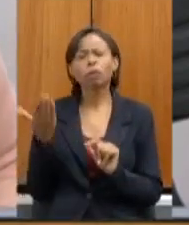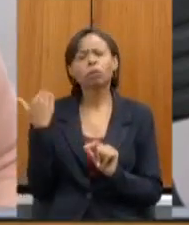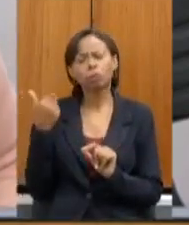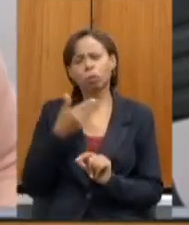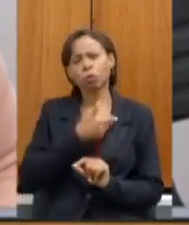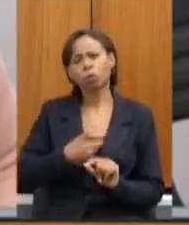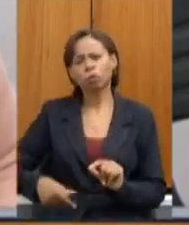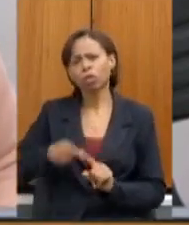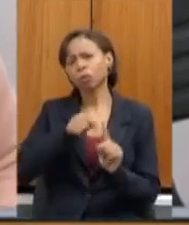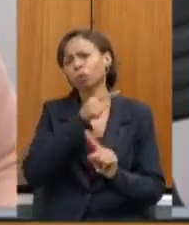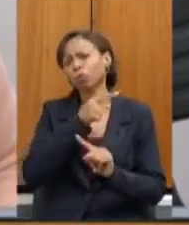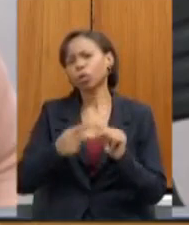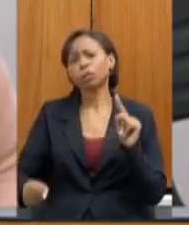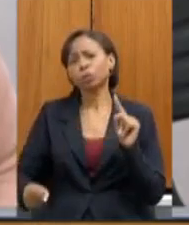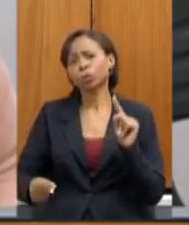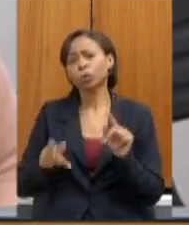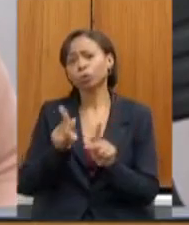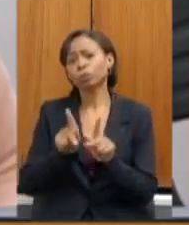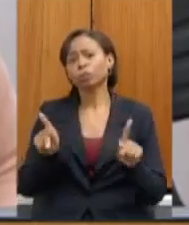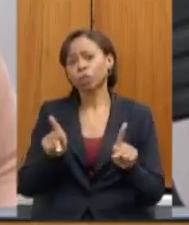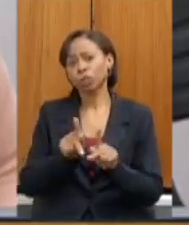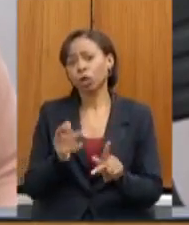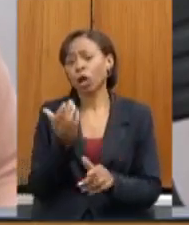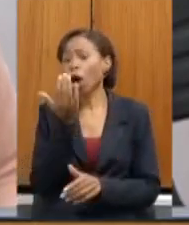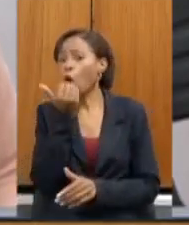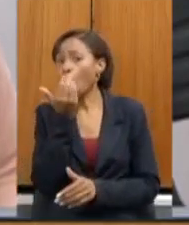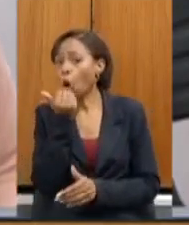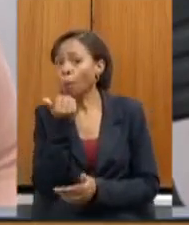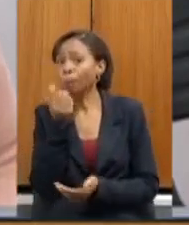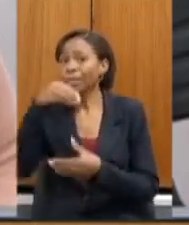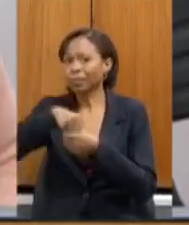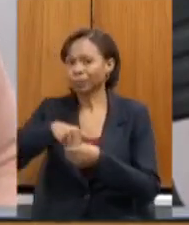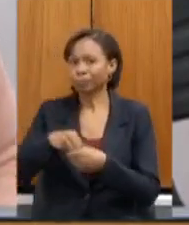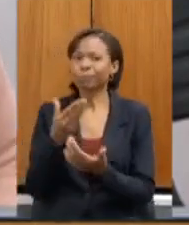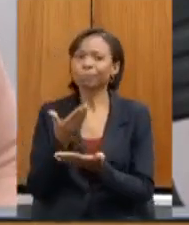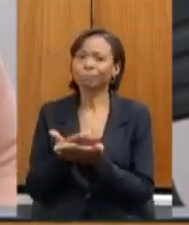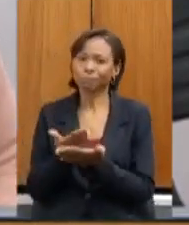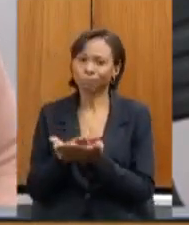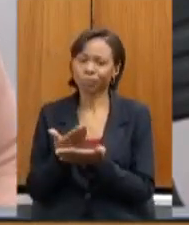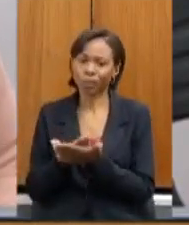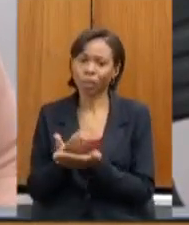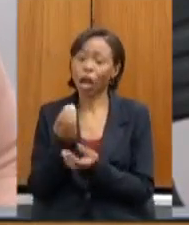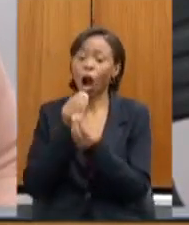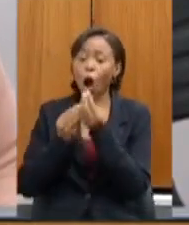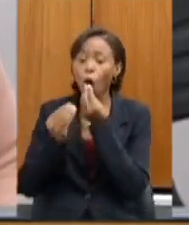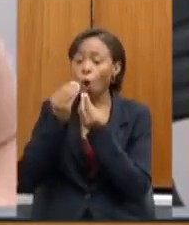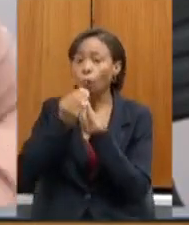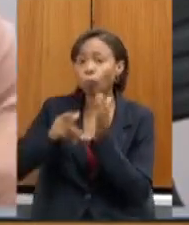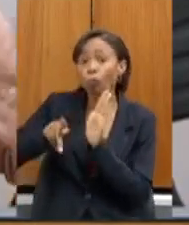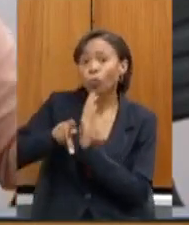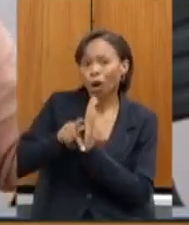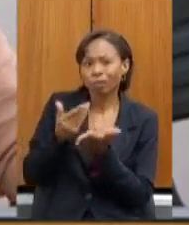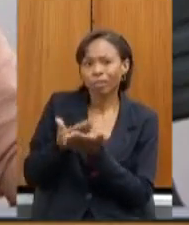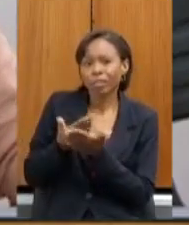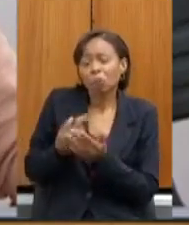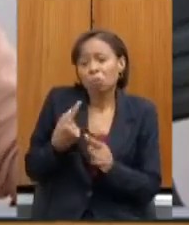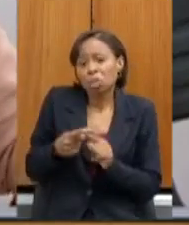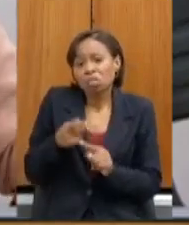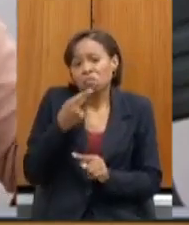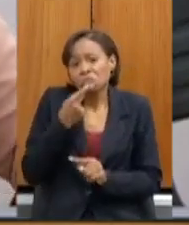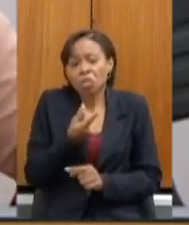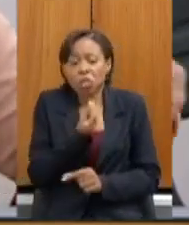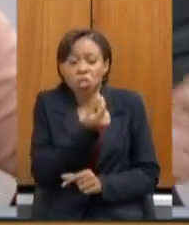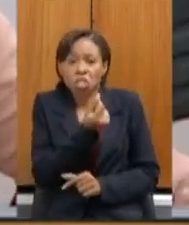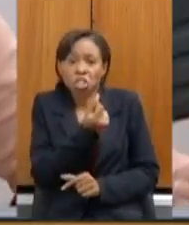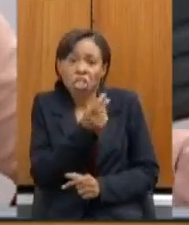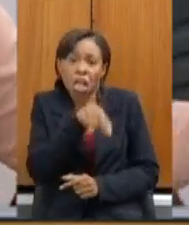as professoras de comerem a merenda da escola porque justificava que o recurso era federal que